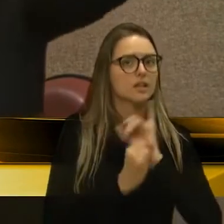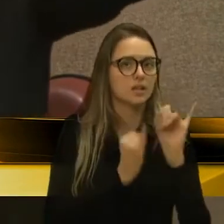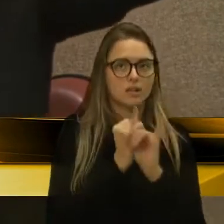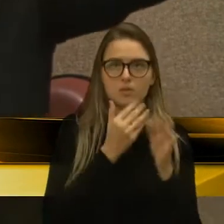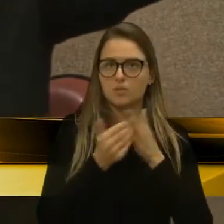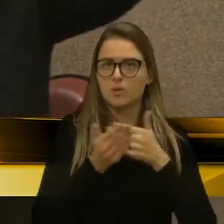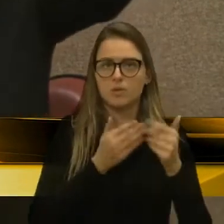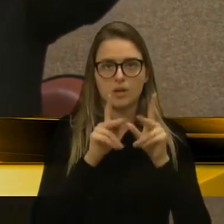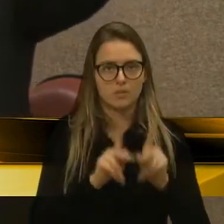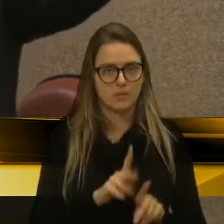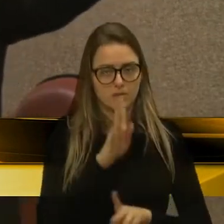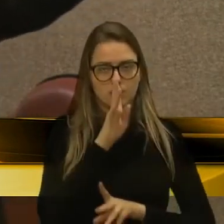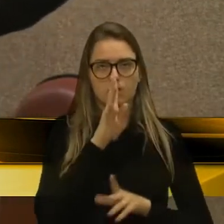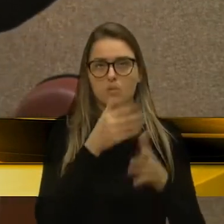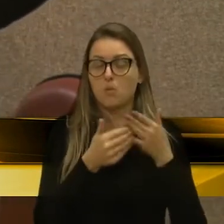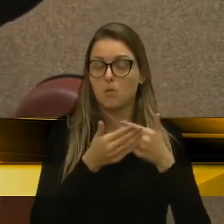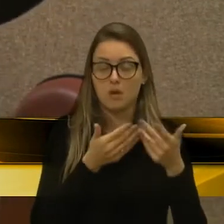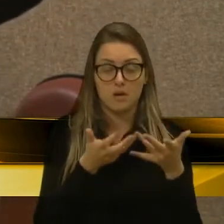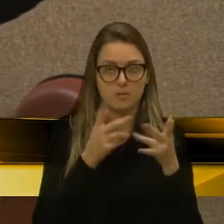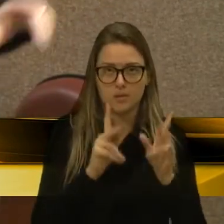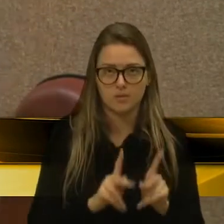quem quiser assistir, para quem quiser vir.